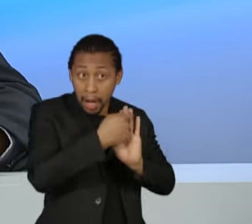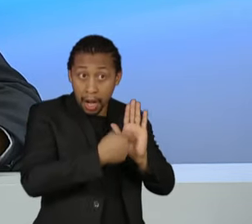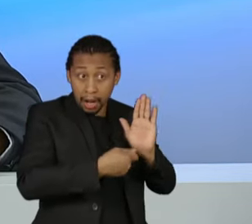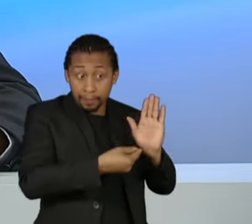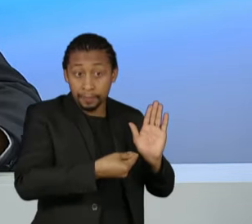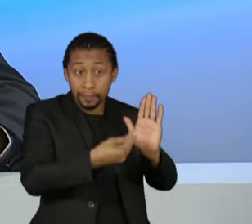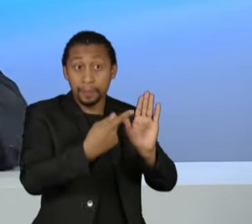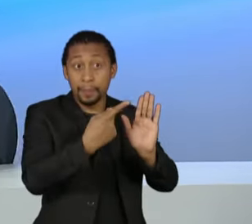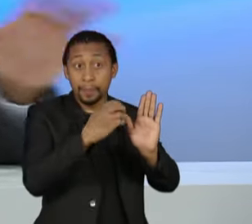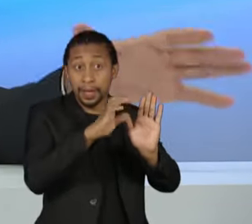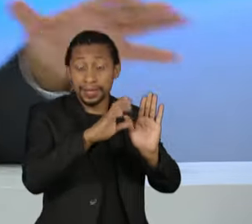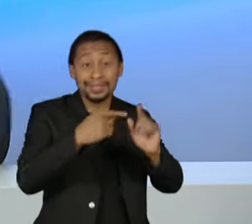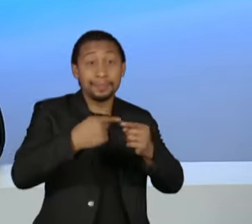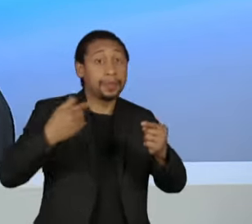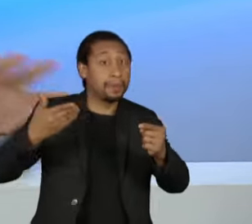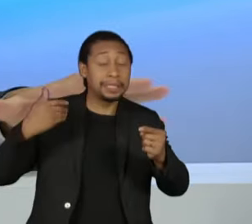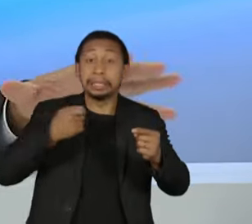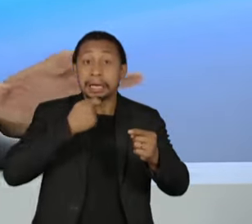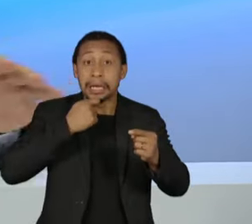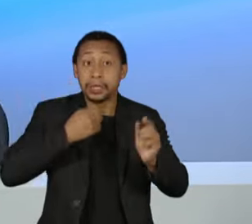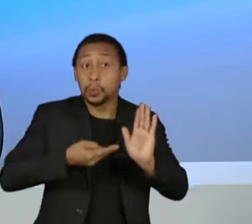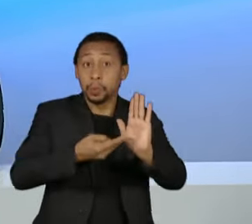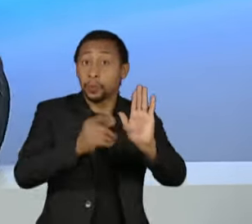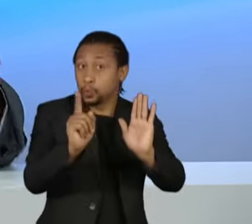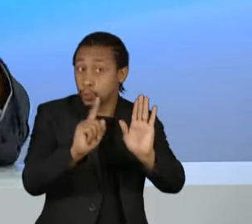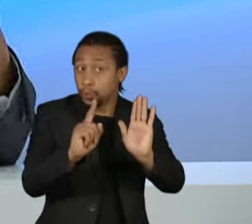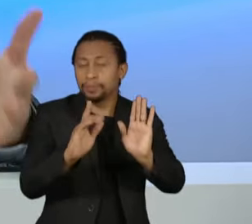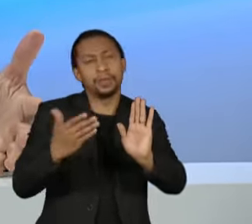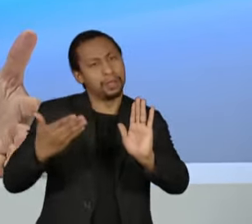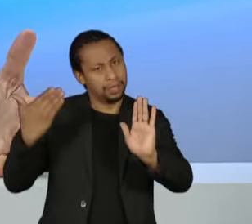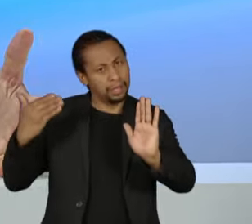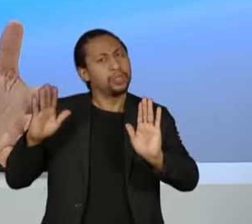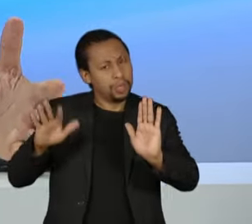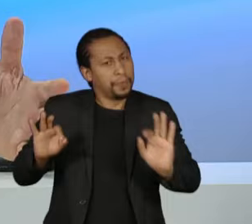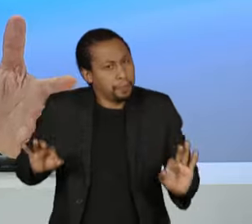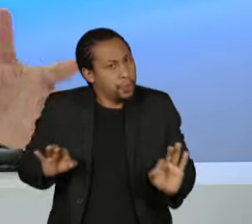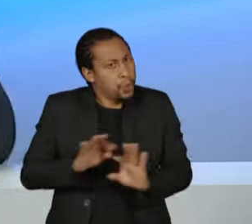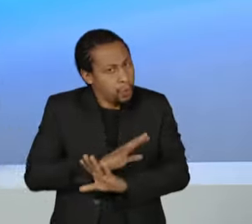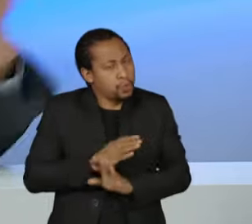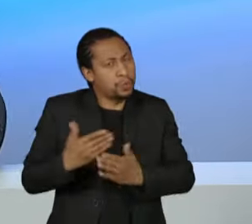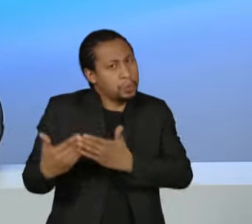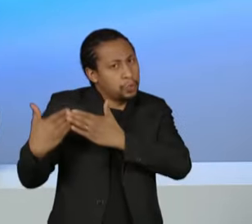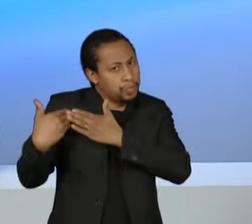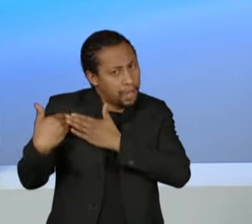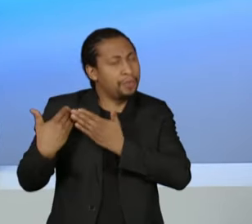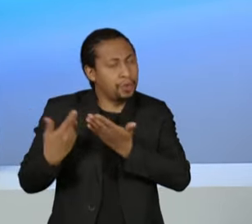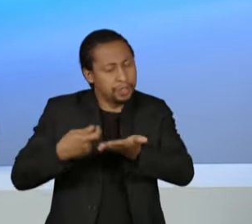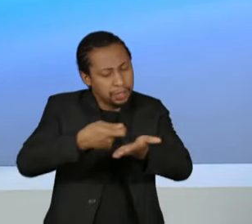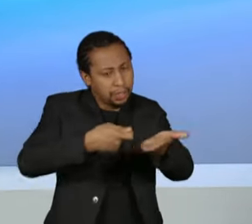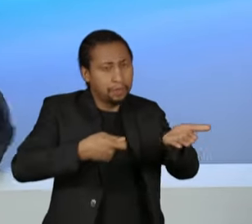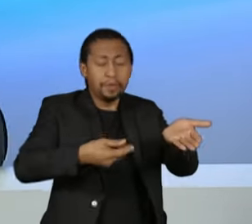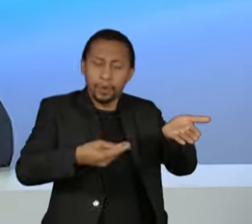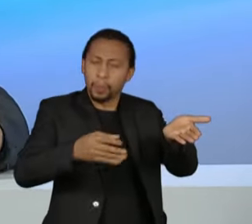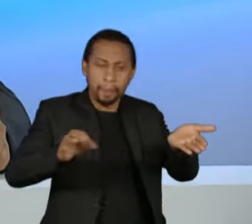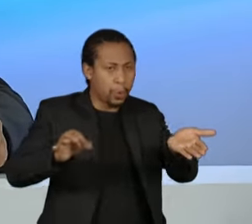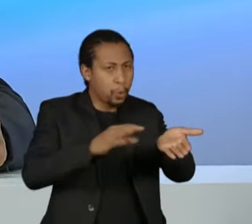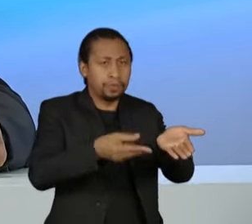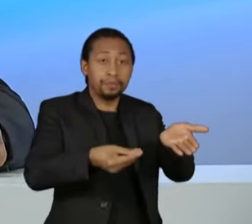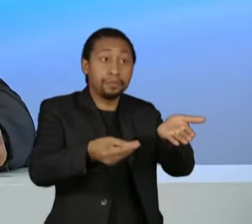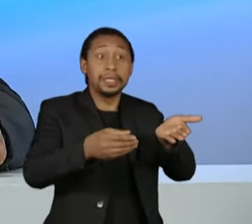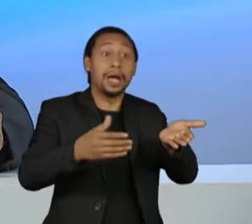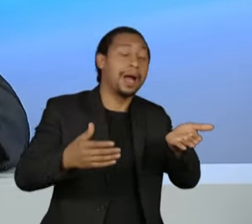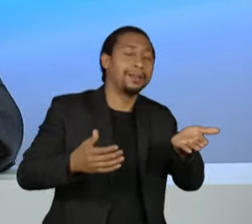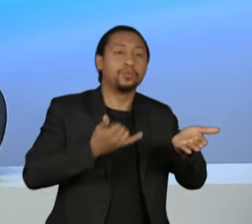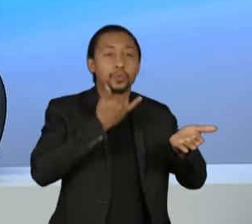semana passada. Estava fechado, estava tudo certo, o relator disse que ia entregar, de repente uma reviravolta e de repente é só